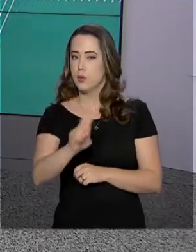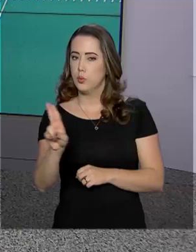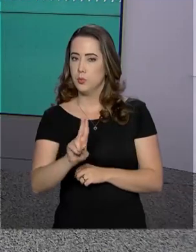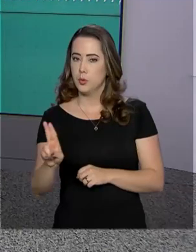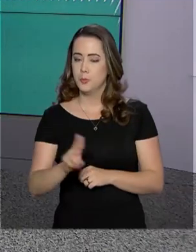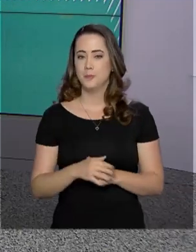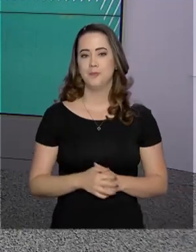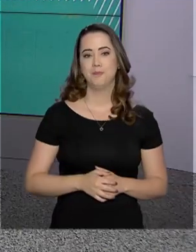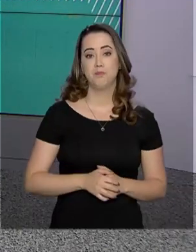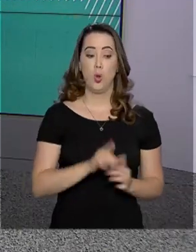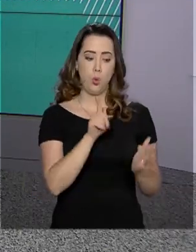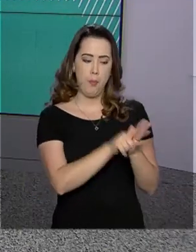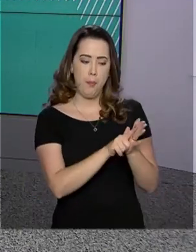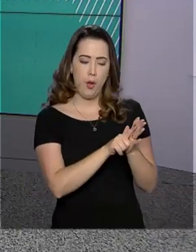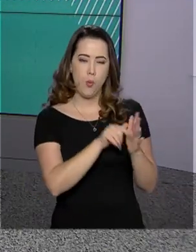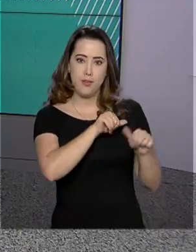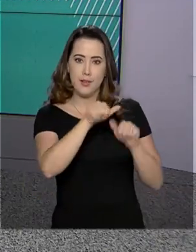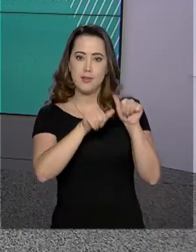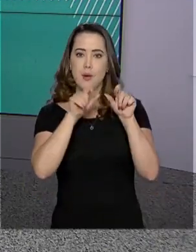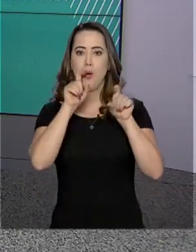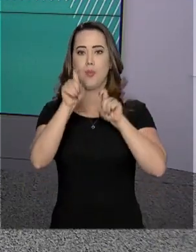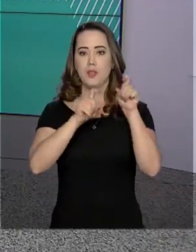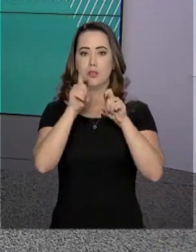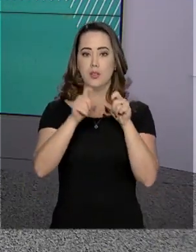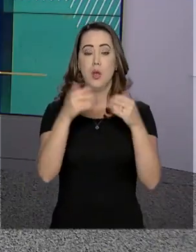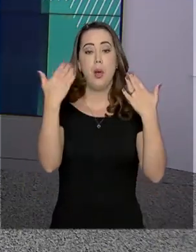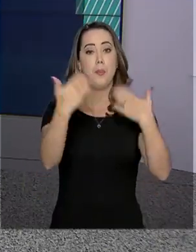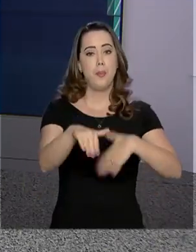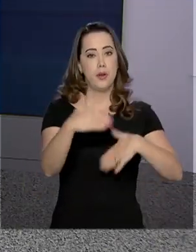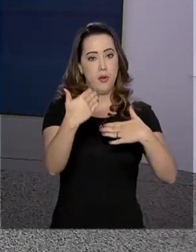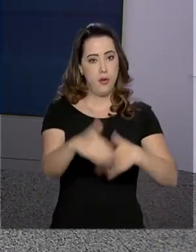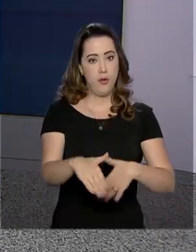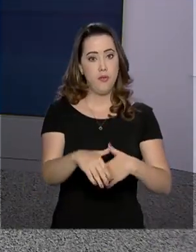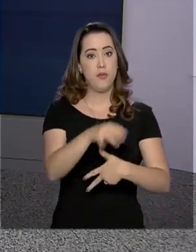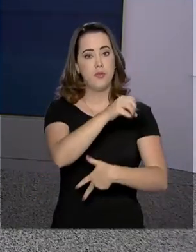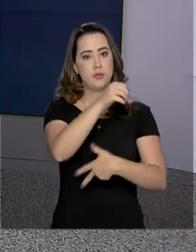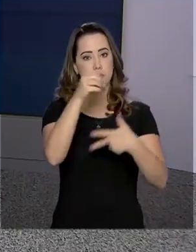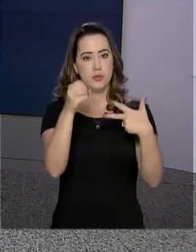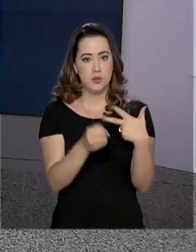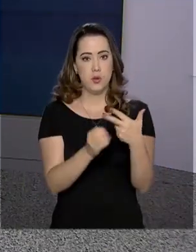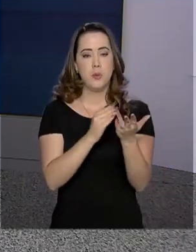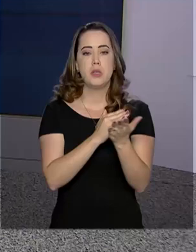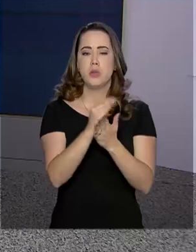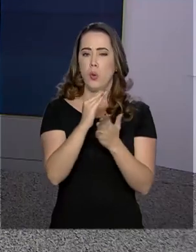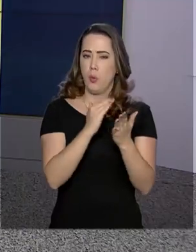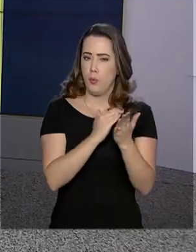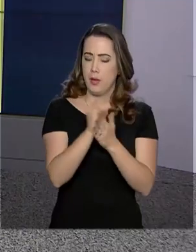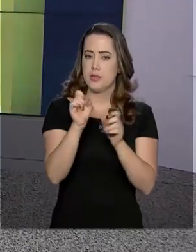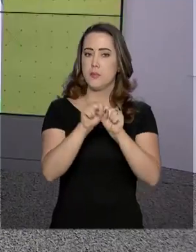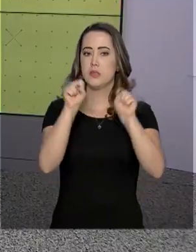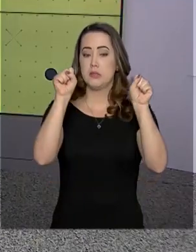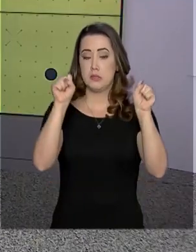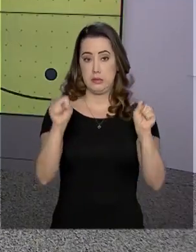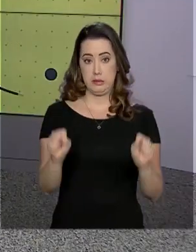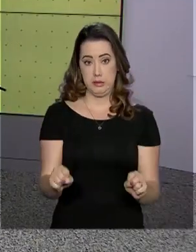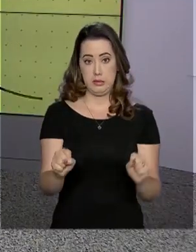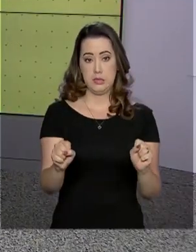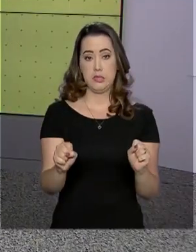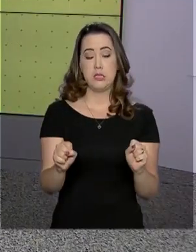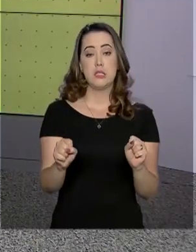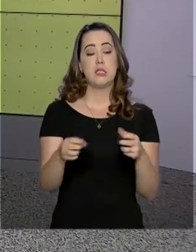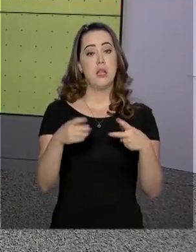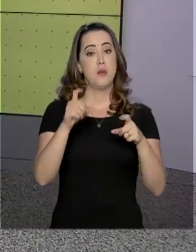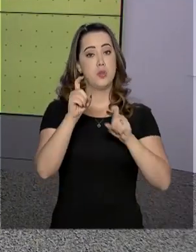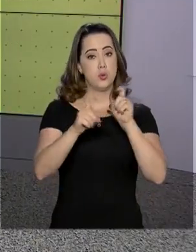o computador. A partir de 2020, as provas do Exame Nacional de Ensino Médio, o Enem, começam a ser aplicadas no sistema